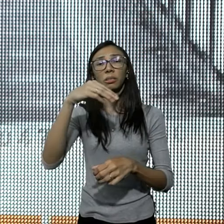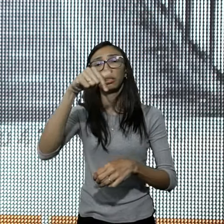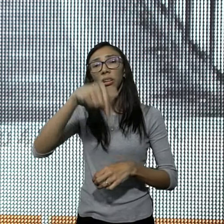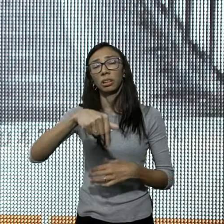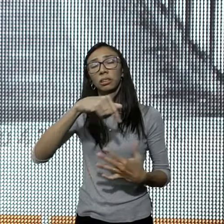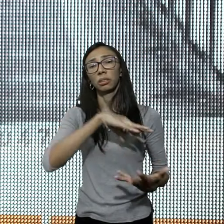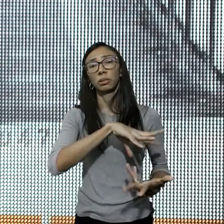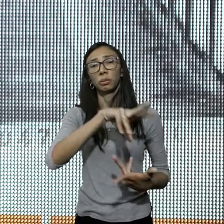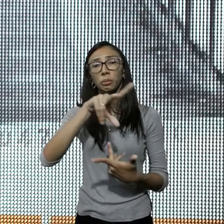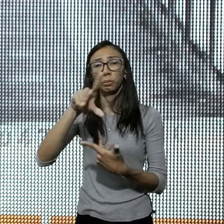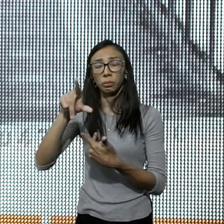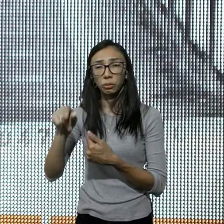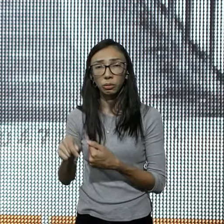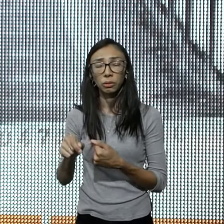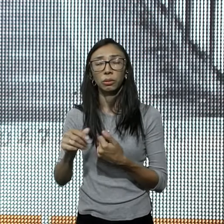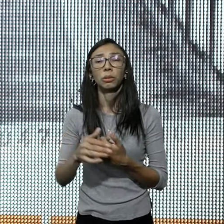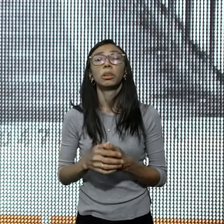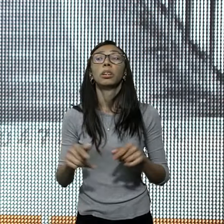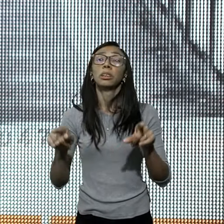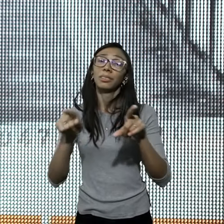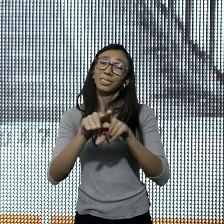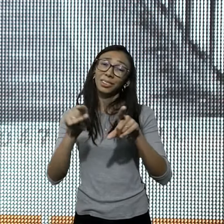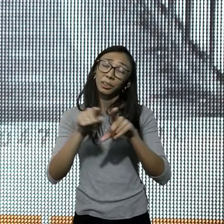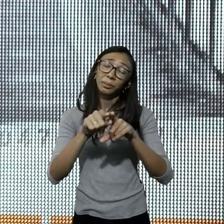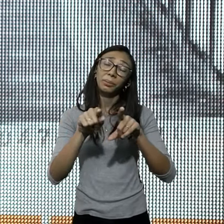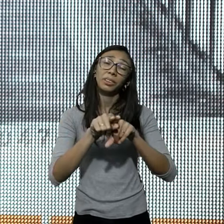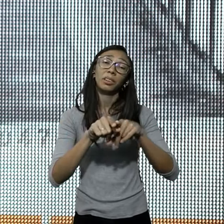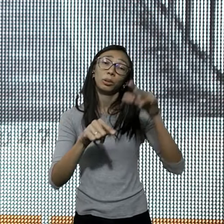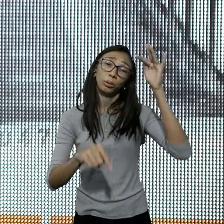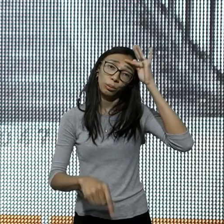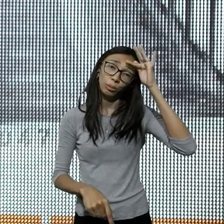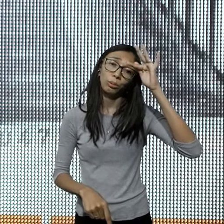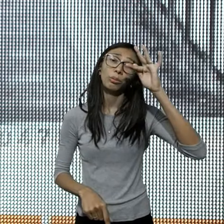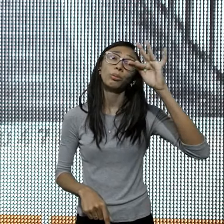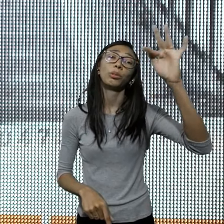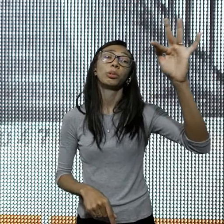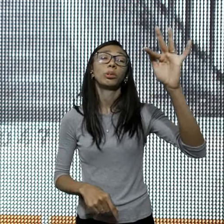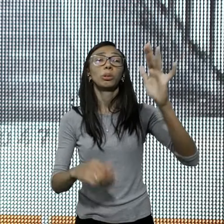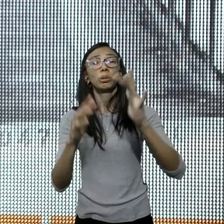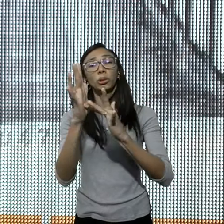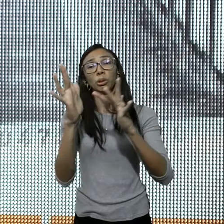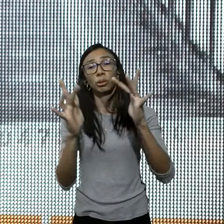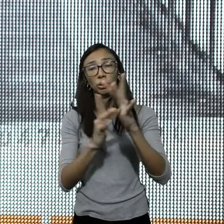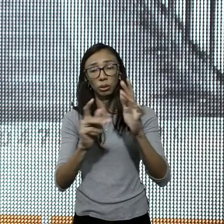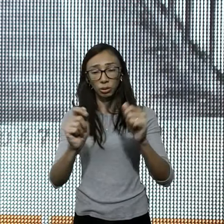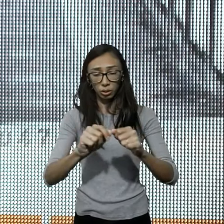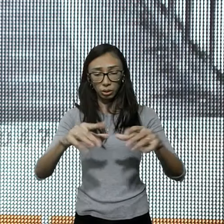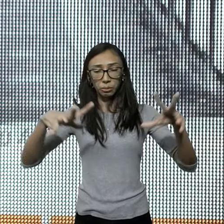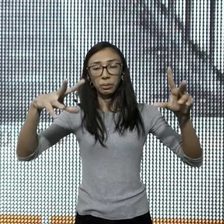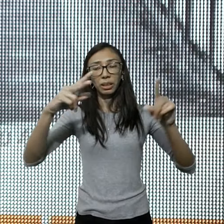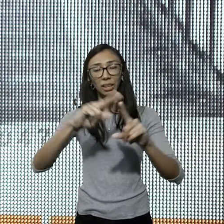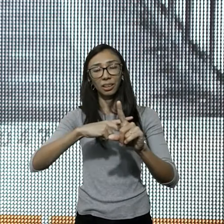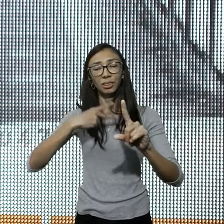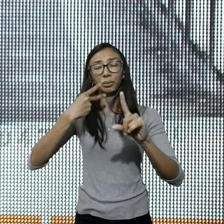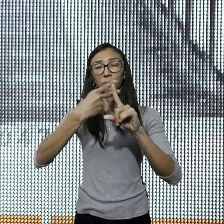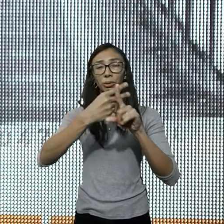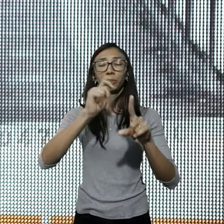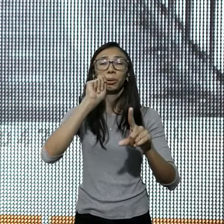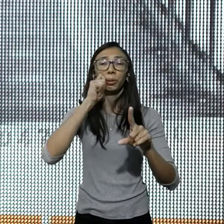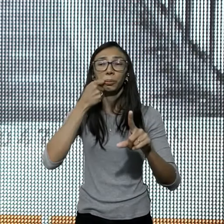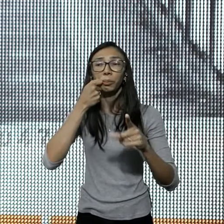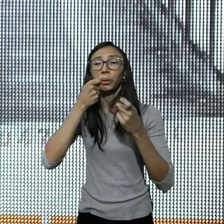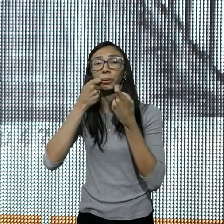talvez tenha sido, a mesma multidão, que um dia, viu Jesus, multiplicar, pães e peixes,